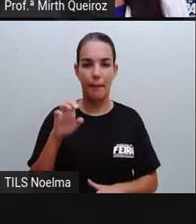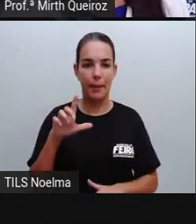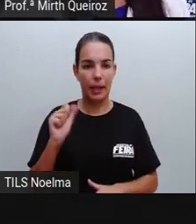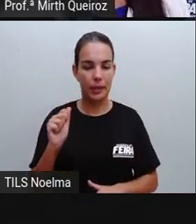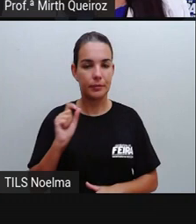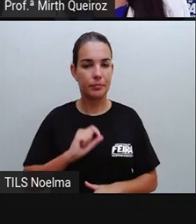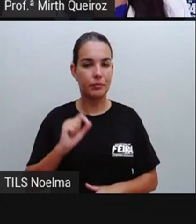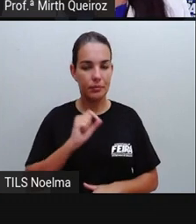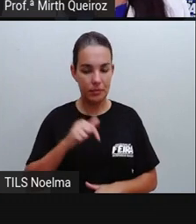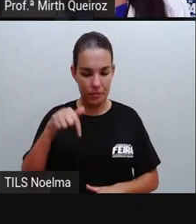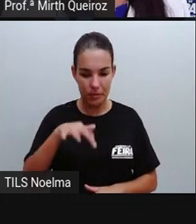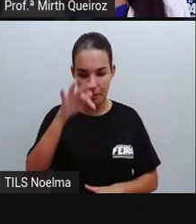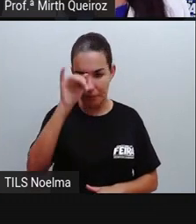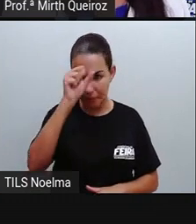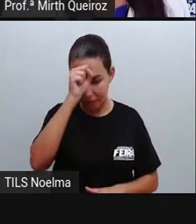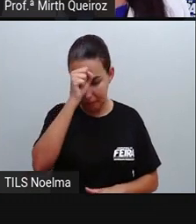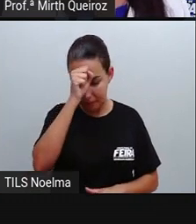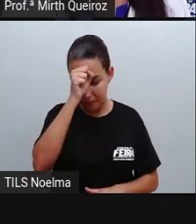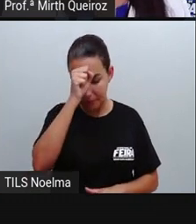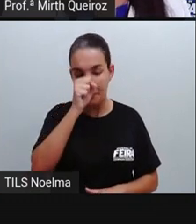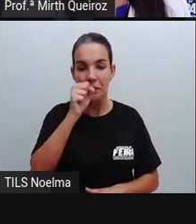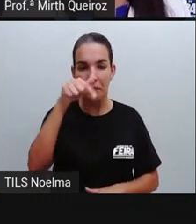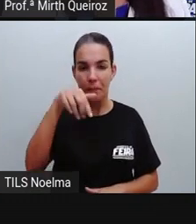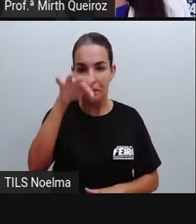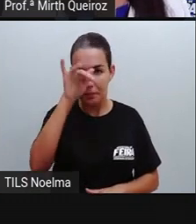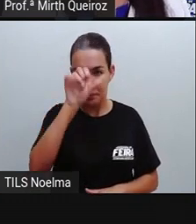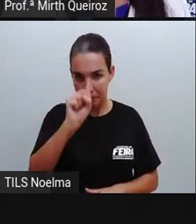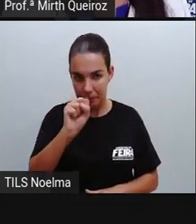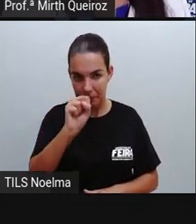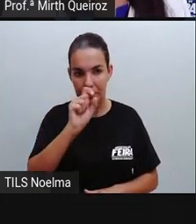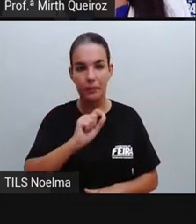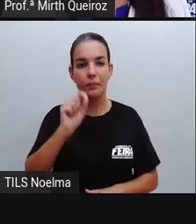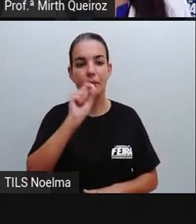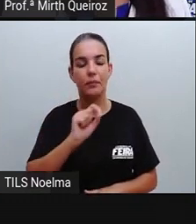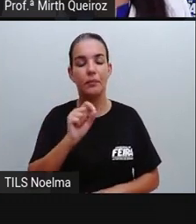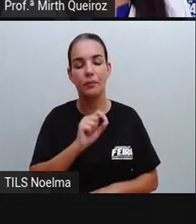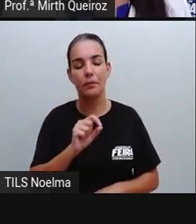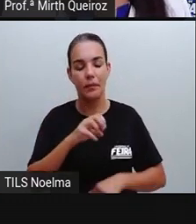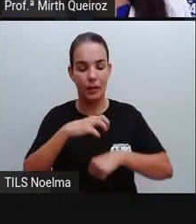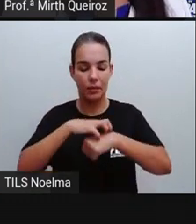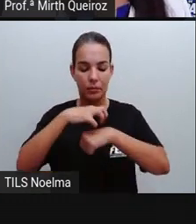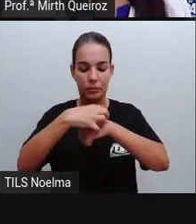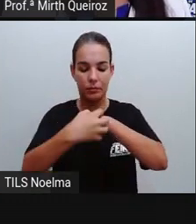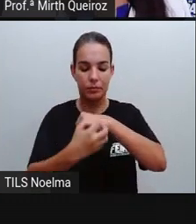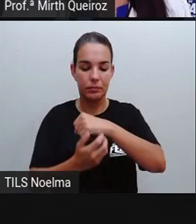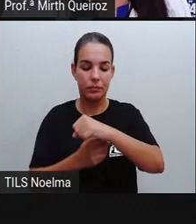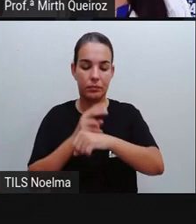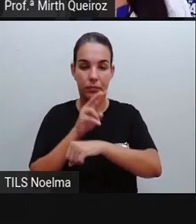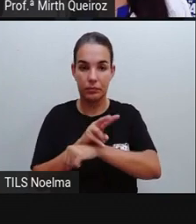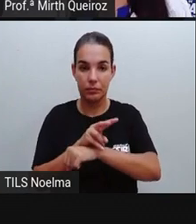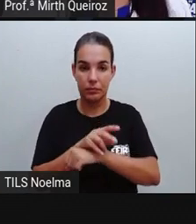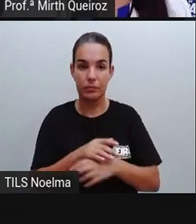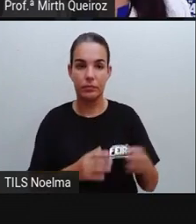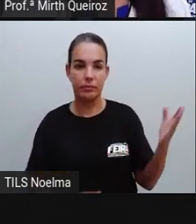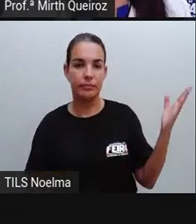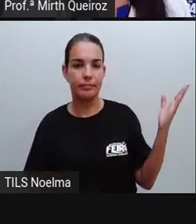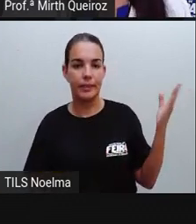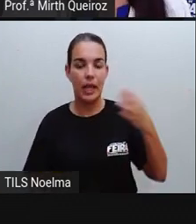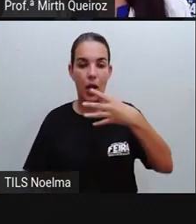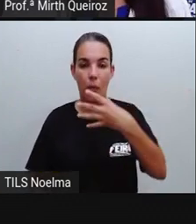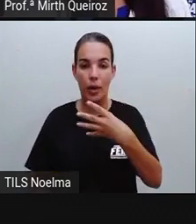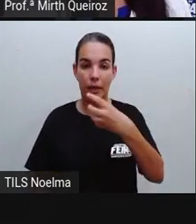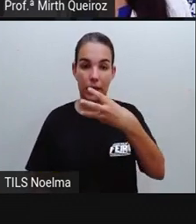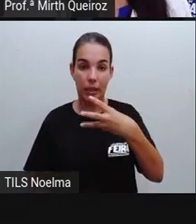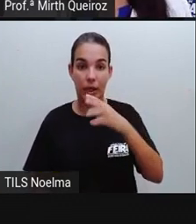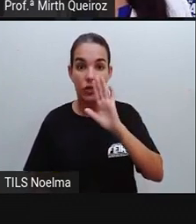Feira de Santana. Casos confirmados, 43. Descartado, 57. Aguardando o ferramento, que é o resultado,